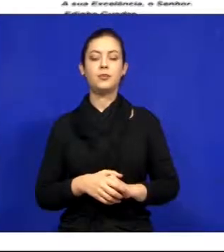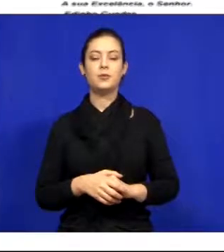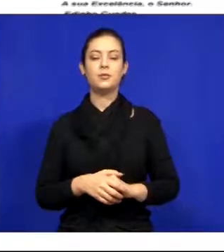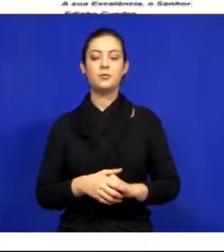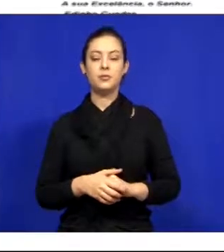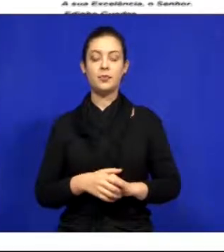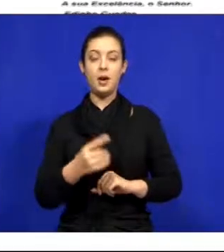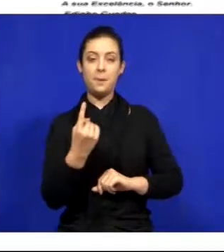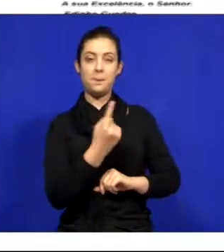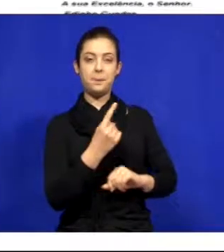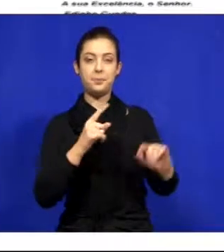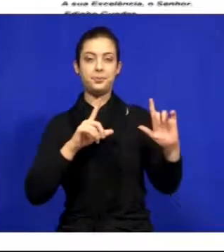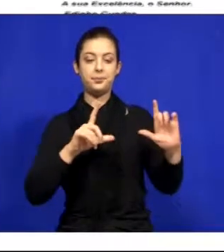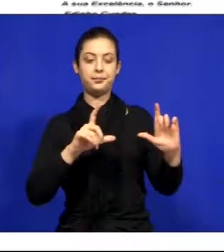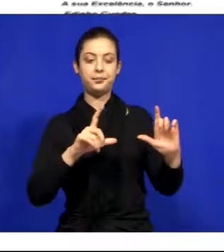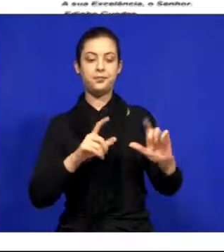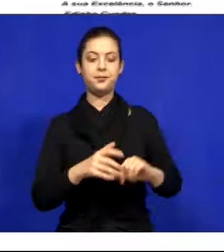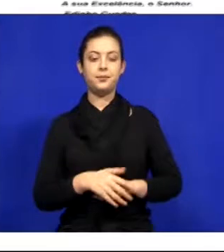Primeira foto.